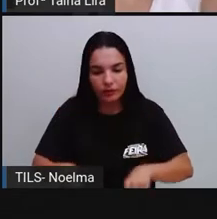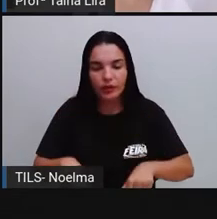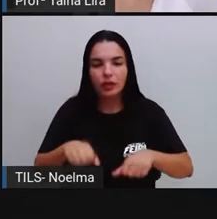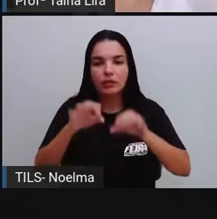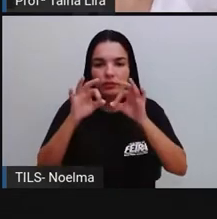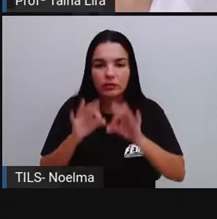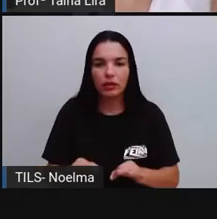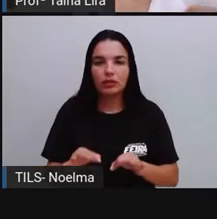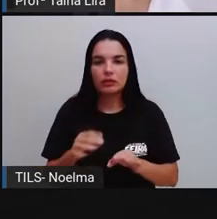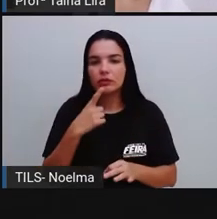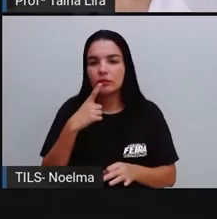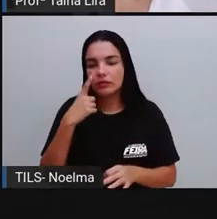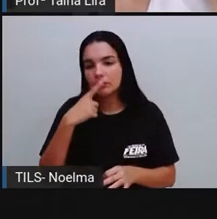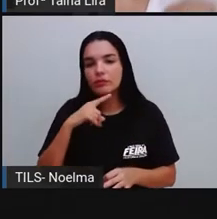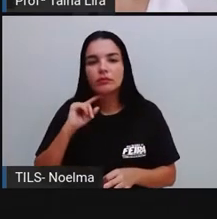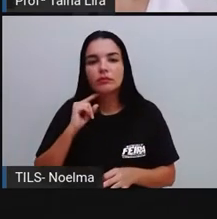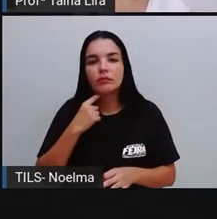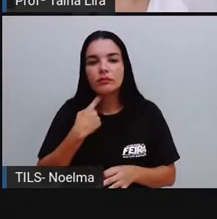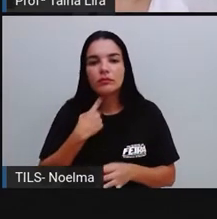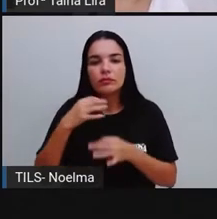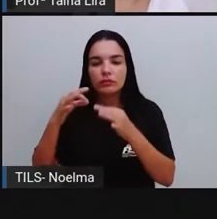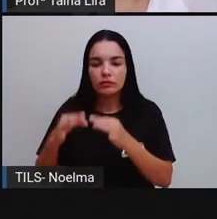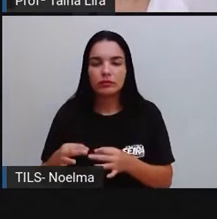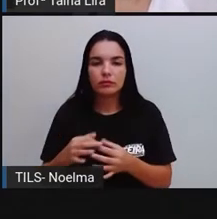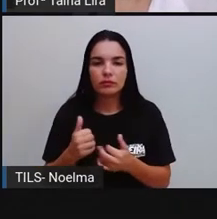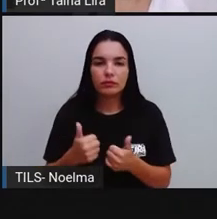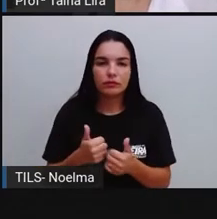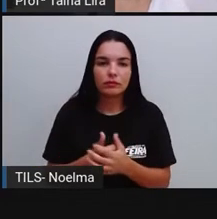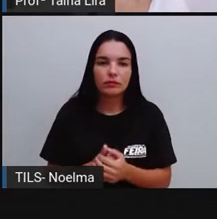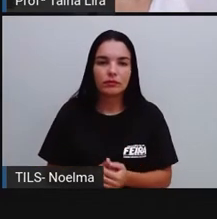descartar o lixinho ali na lixeira correta, tá bom?